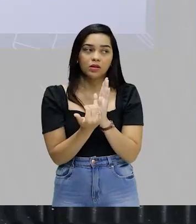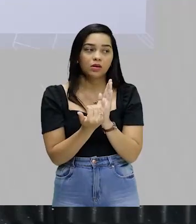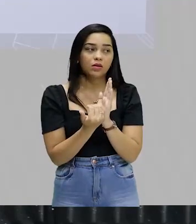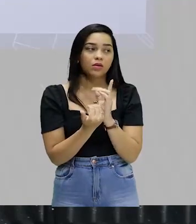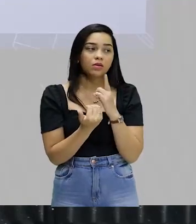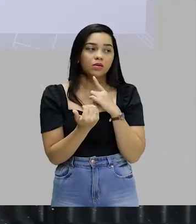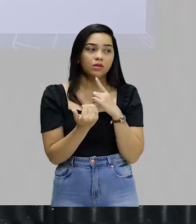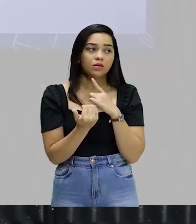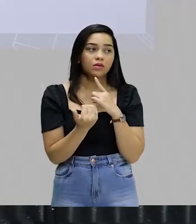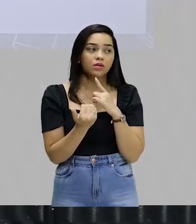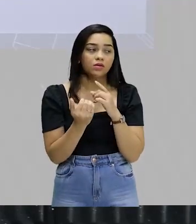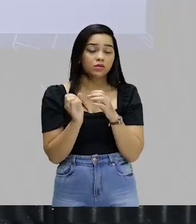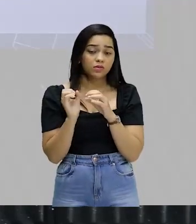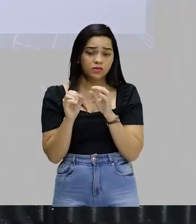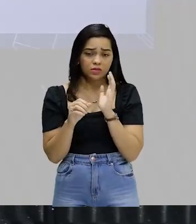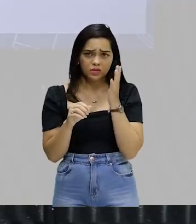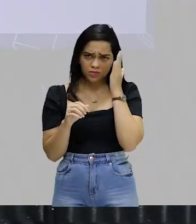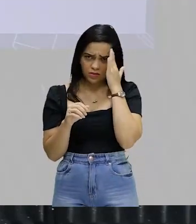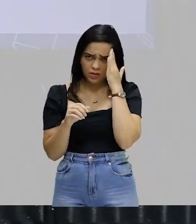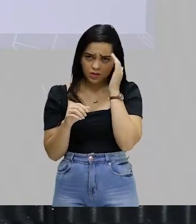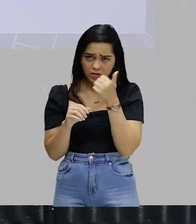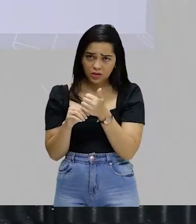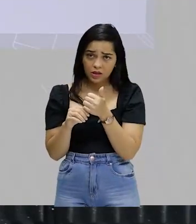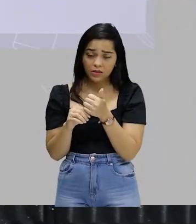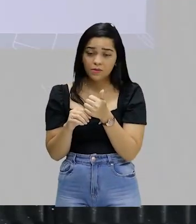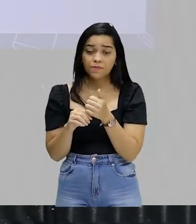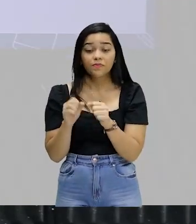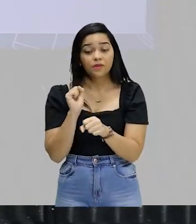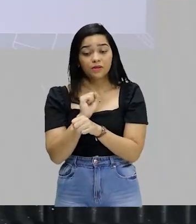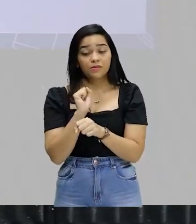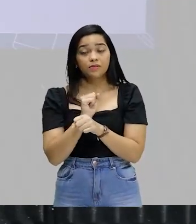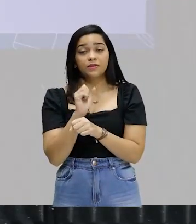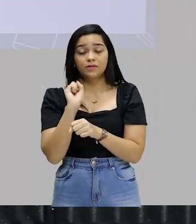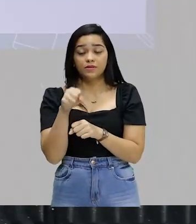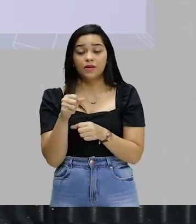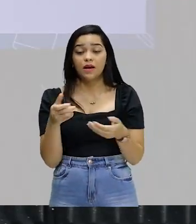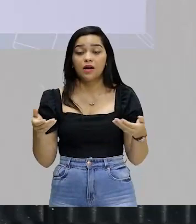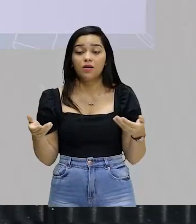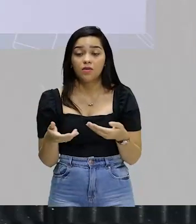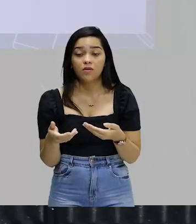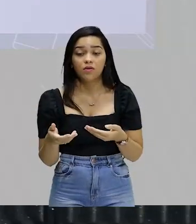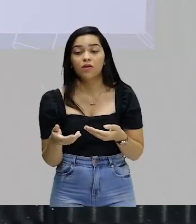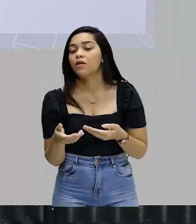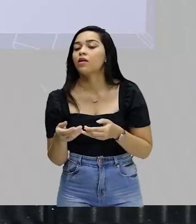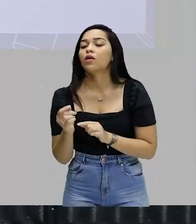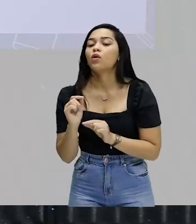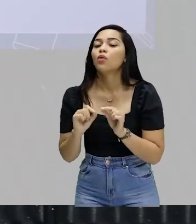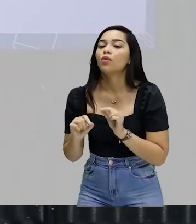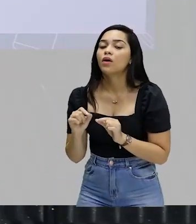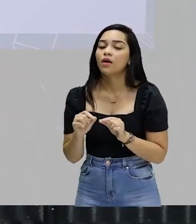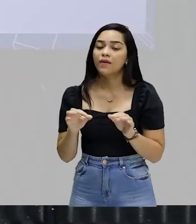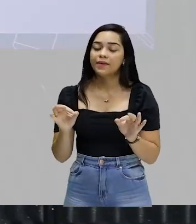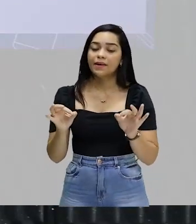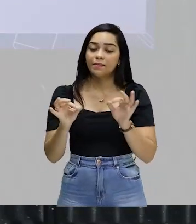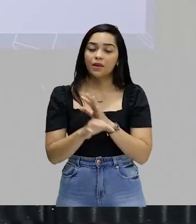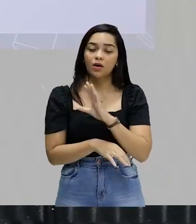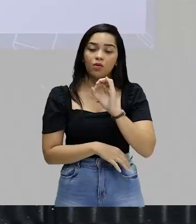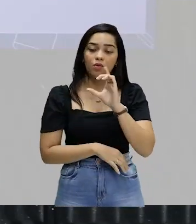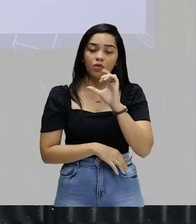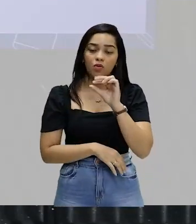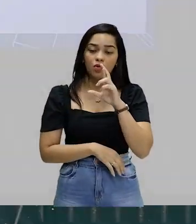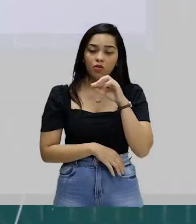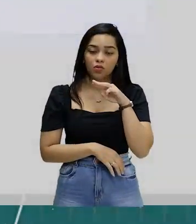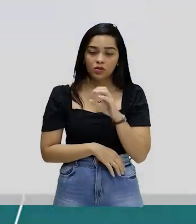o ato discriminatório. Beleza? Deu para entender legal? Espero que sim. Porque agora a gente vai finalizar o colorismo